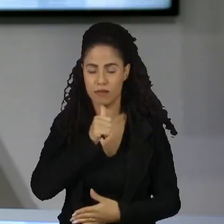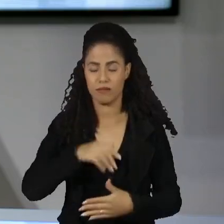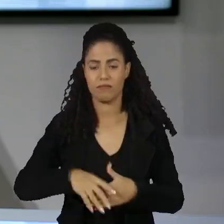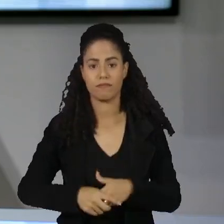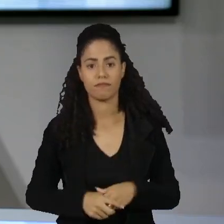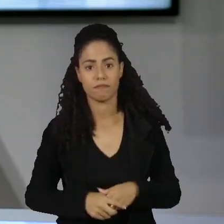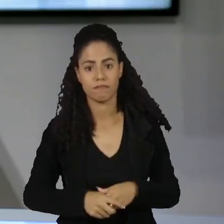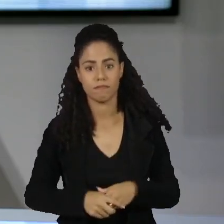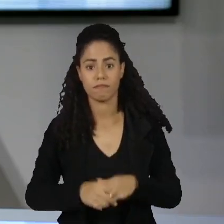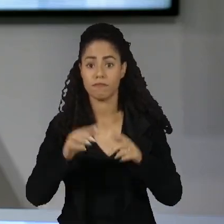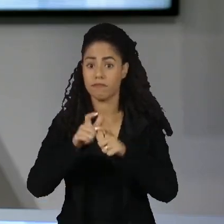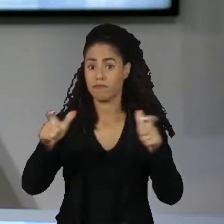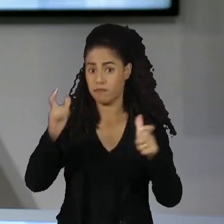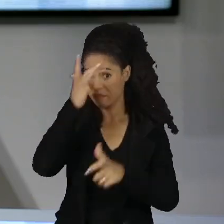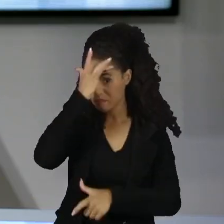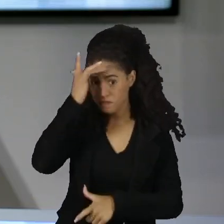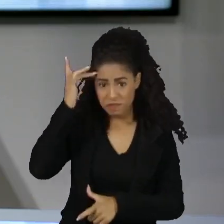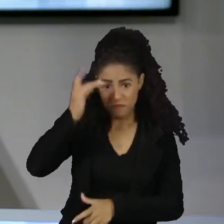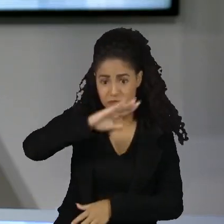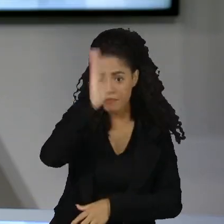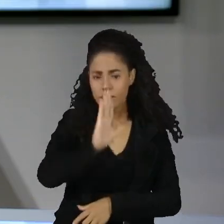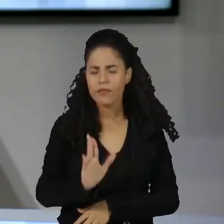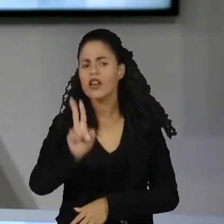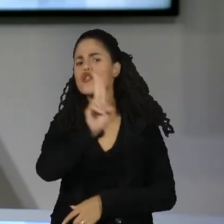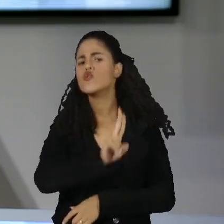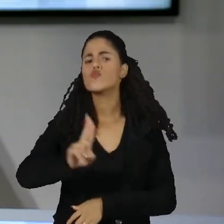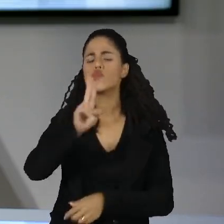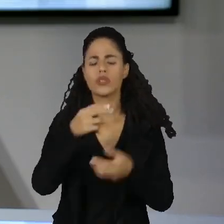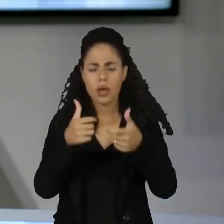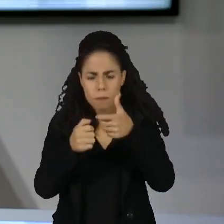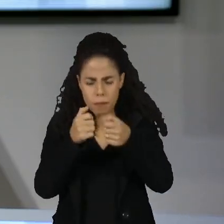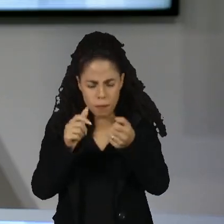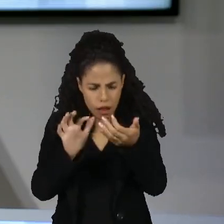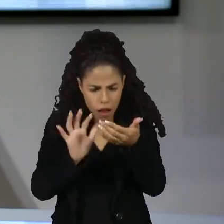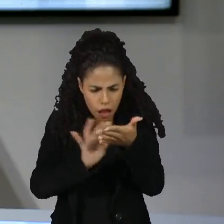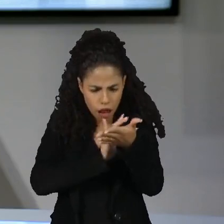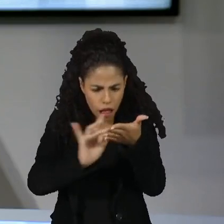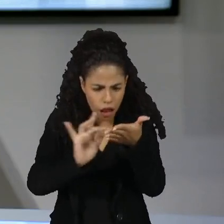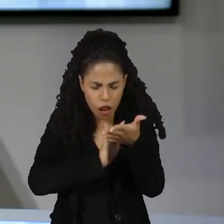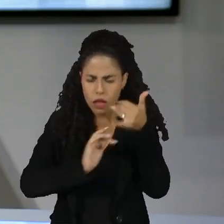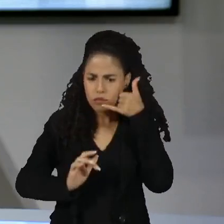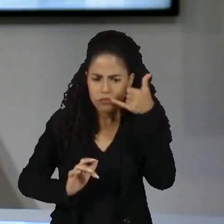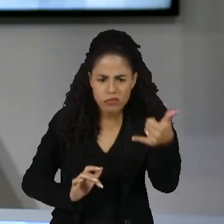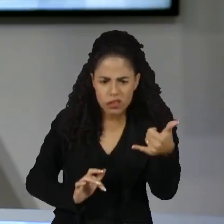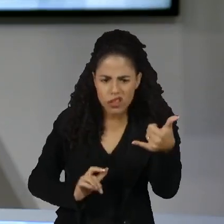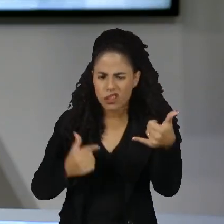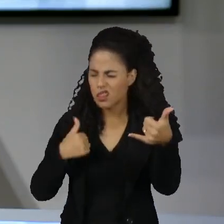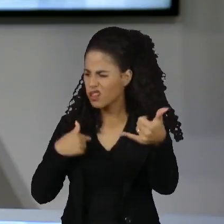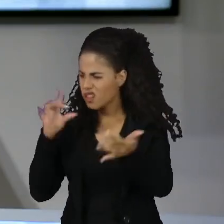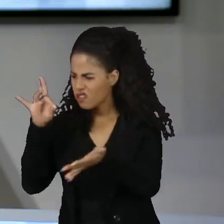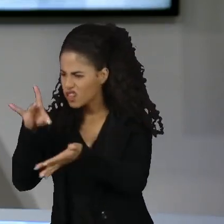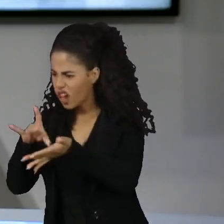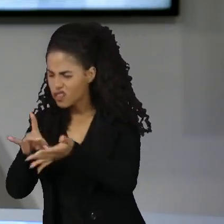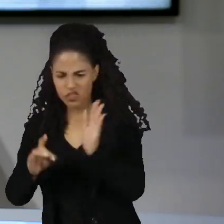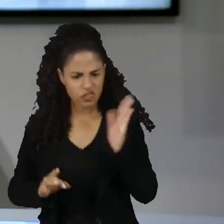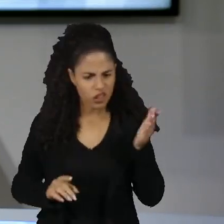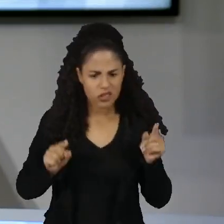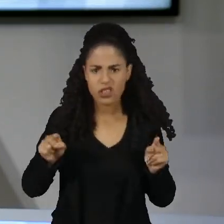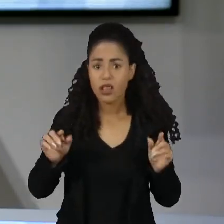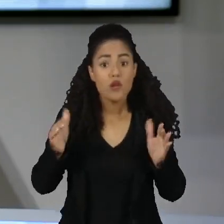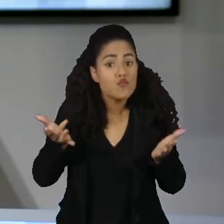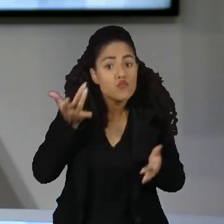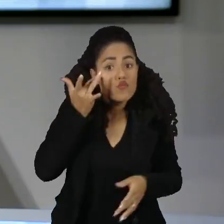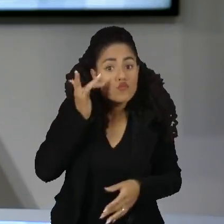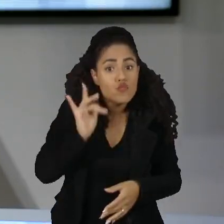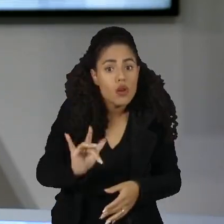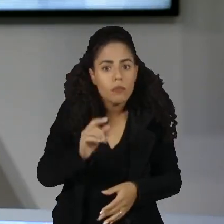A maioria dos brasileiros que usa o celular não checa se as notícias que recebe são verdadeiras ou falsas.